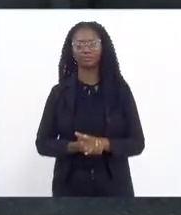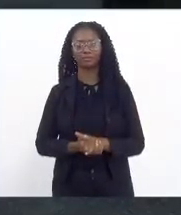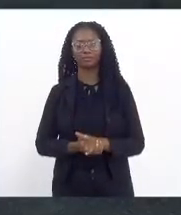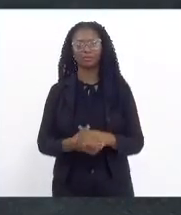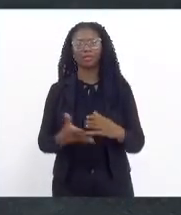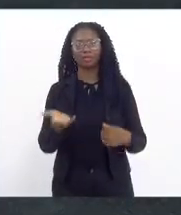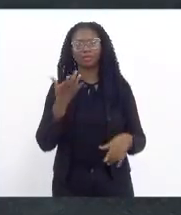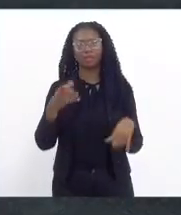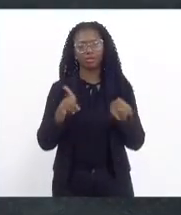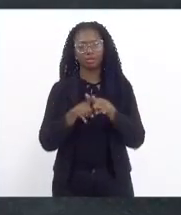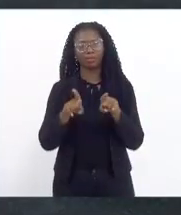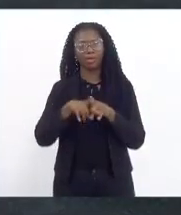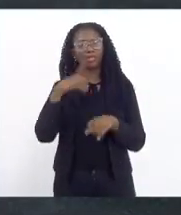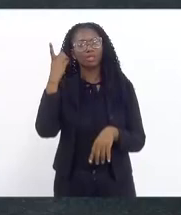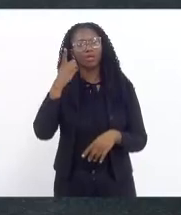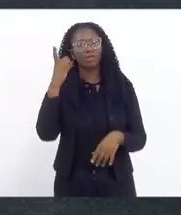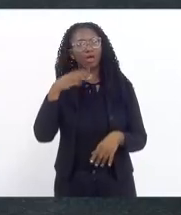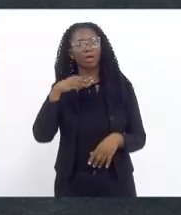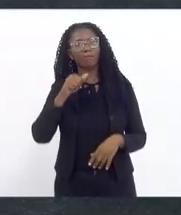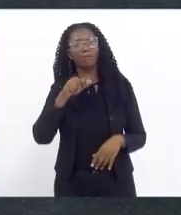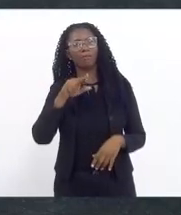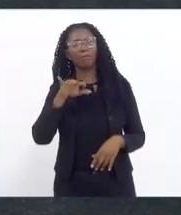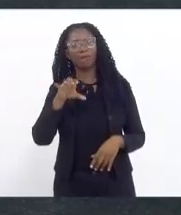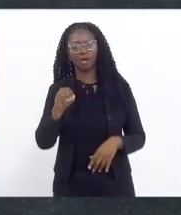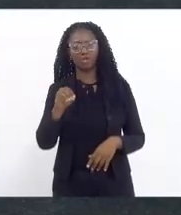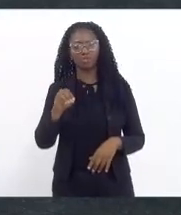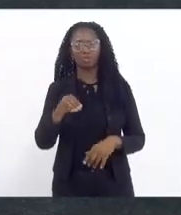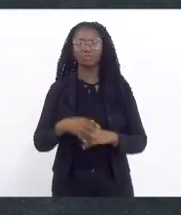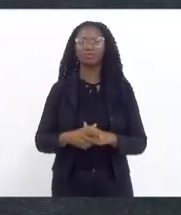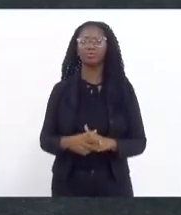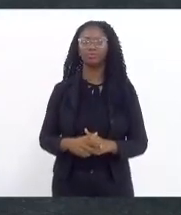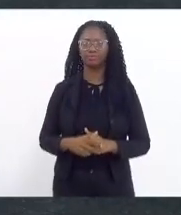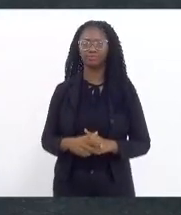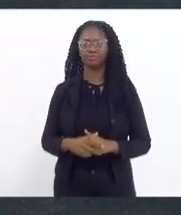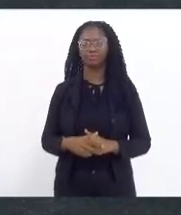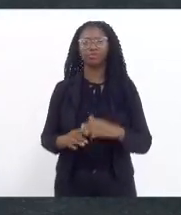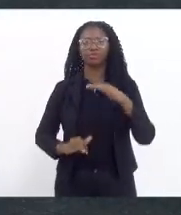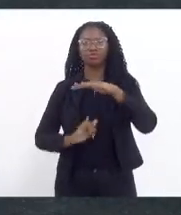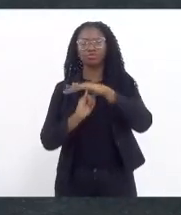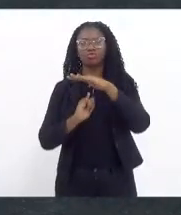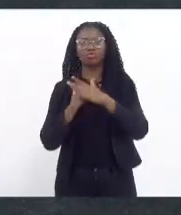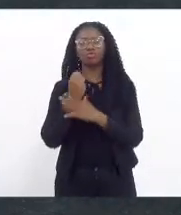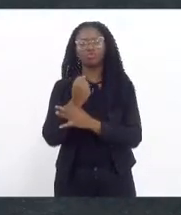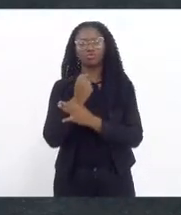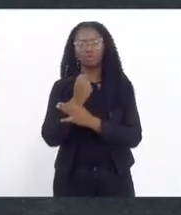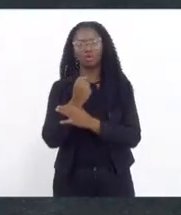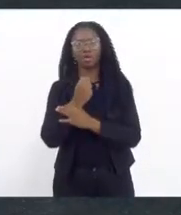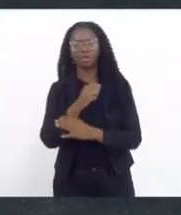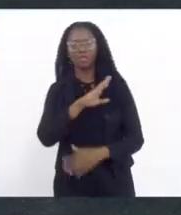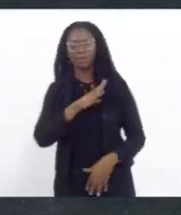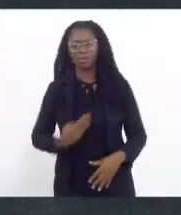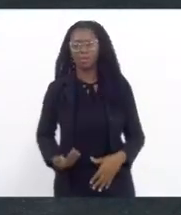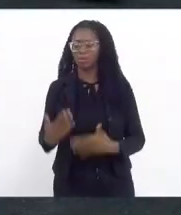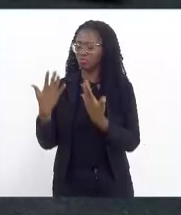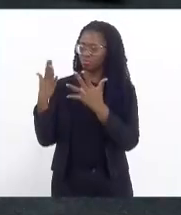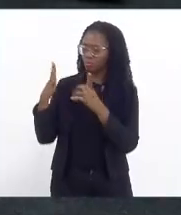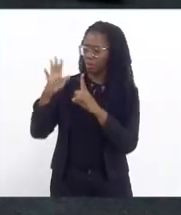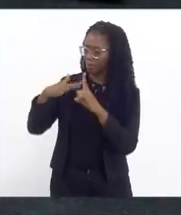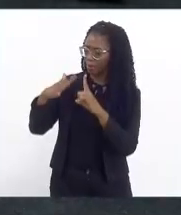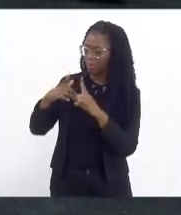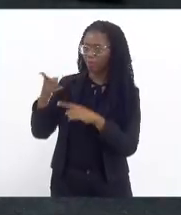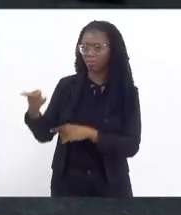Facheco elogiando aqui o Instituto de Segurança Pública que hoje é presidido pela delegada